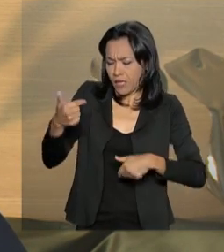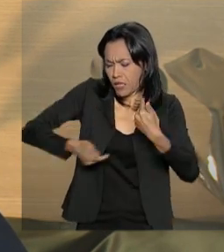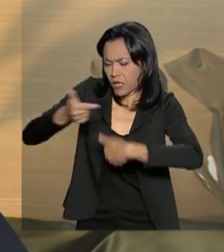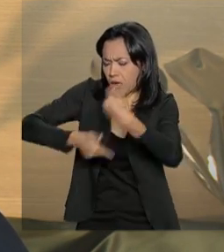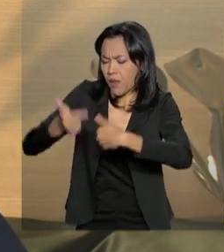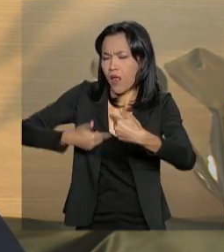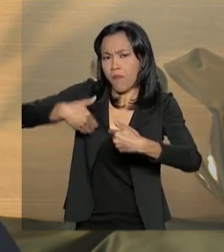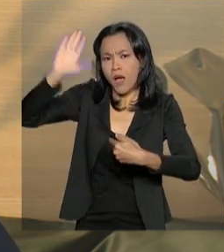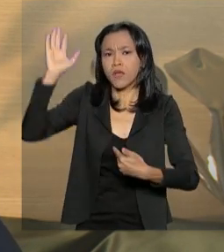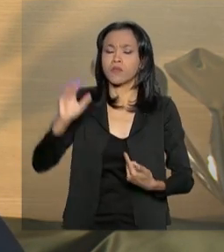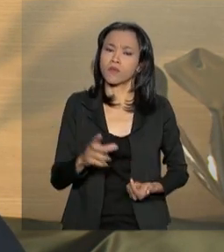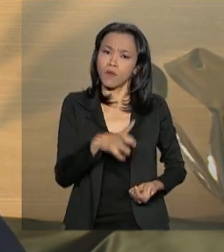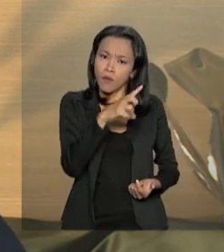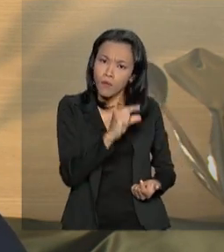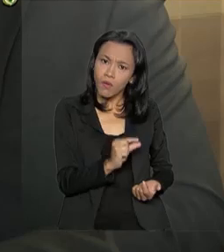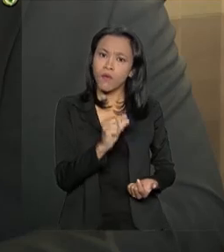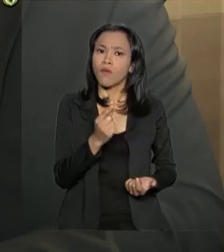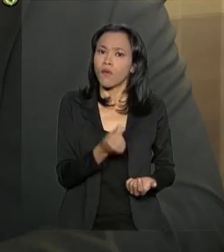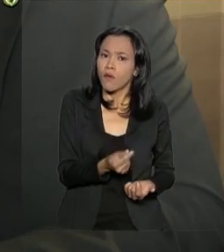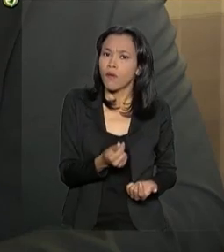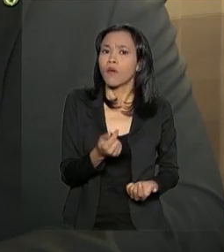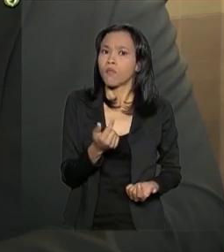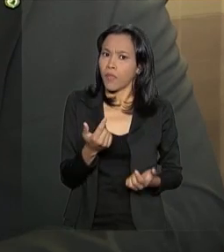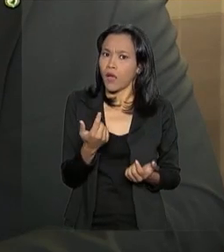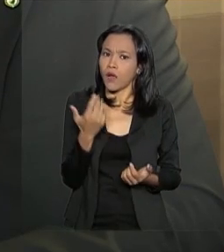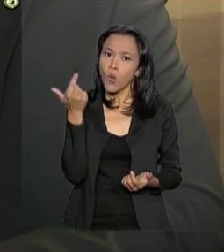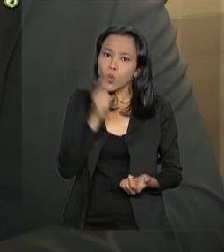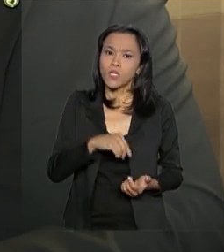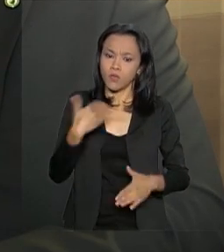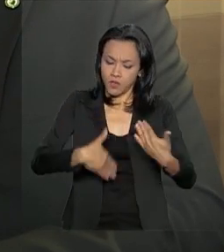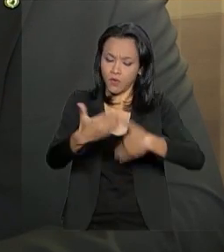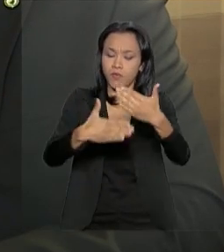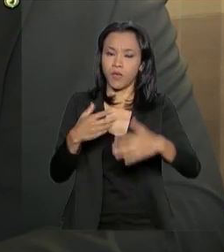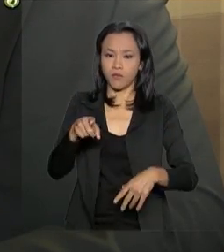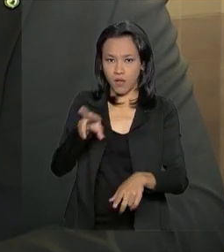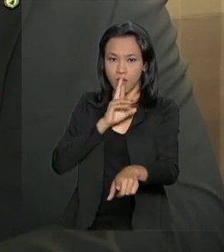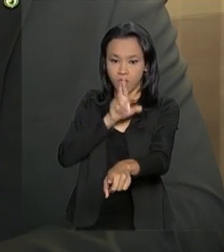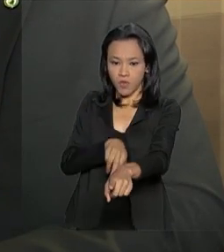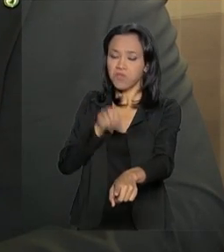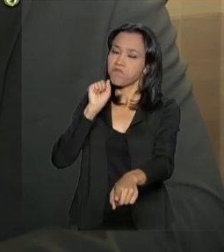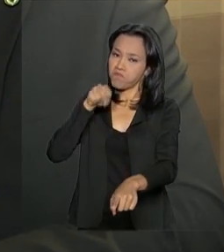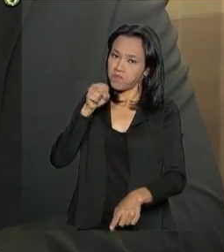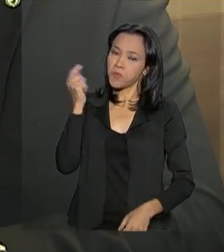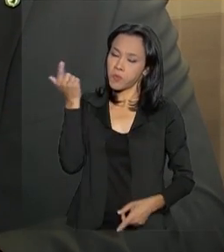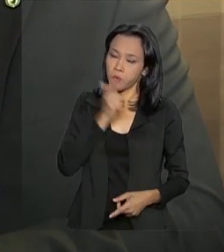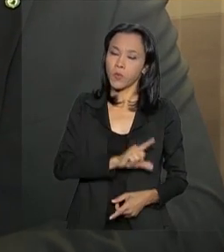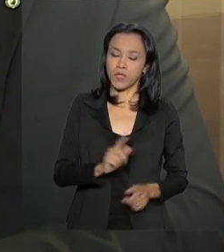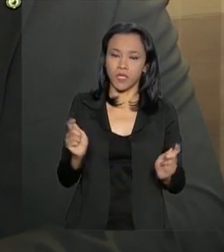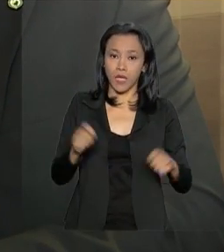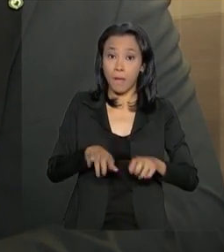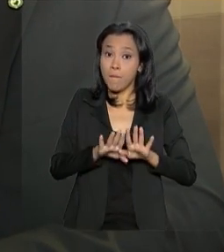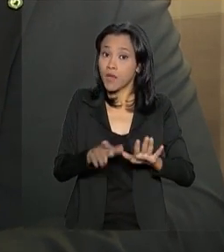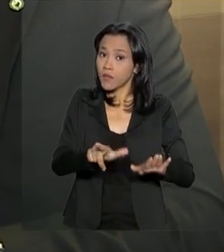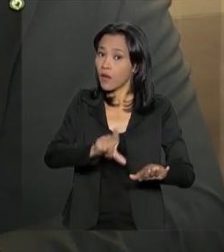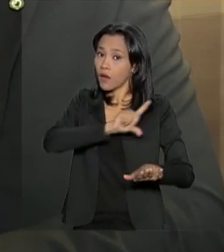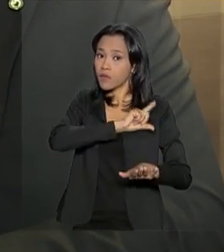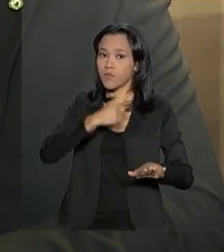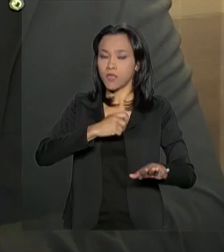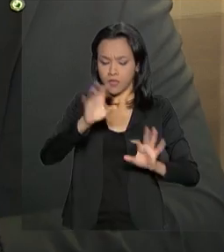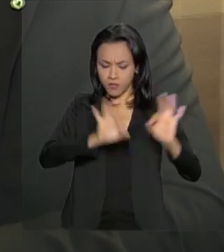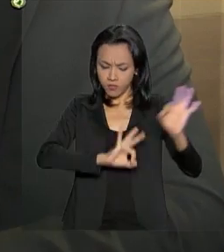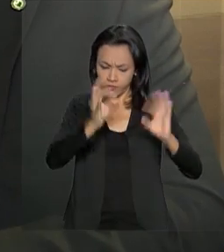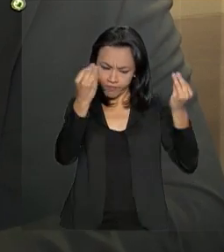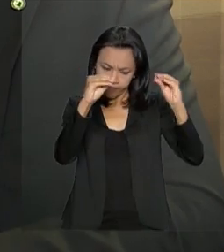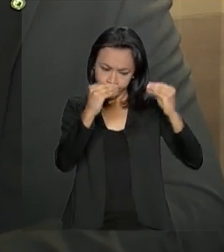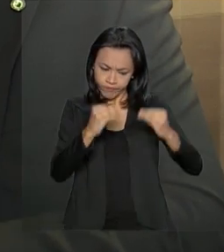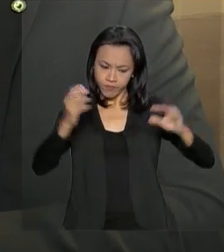promover desenvolvimento regional em todo o Brasil? Sim, é possível, mas para isso a gente precisa ter um planejamento muito claro,